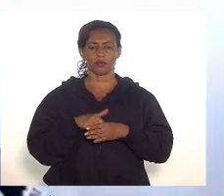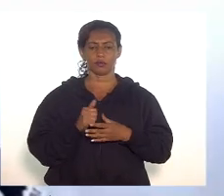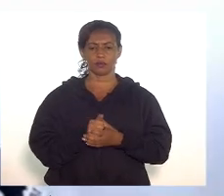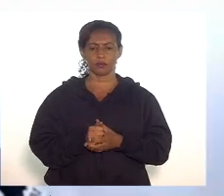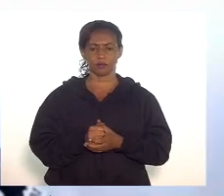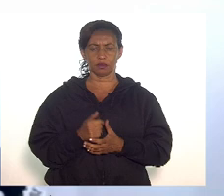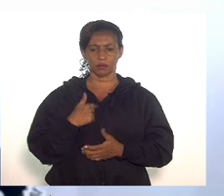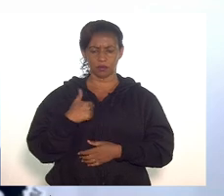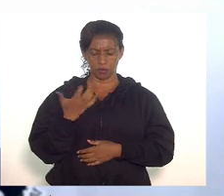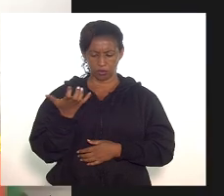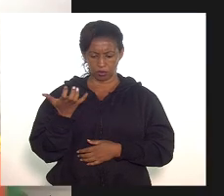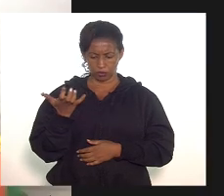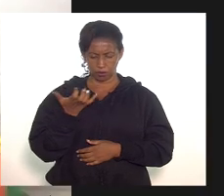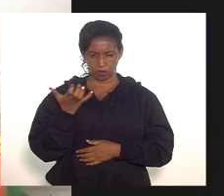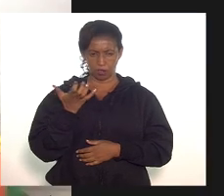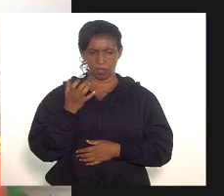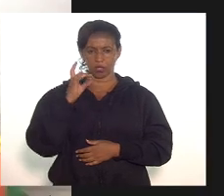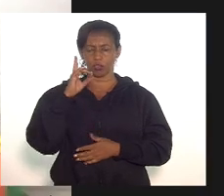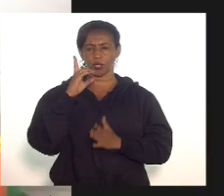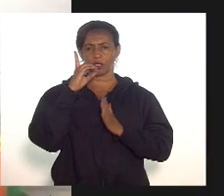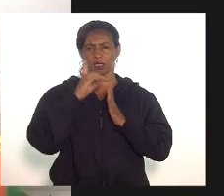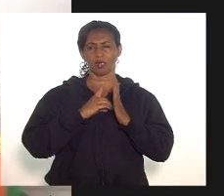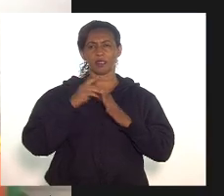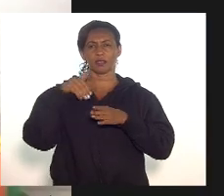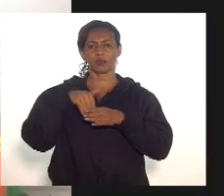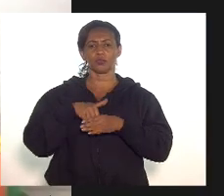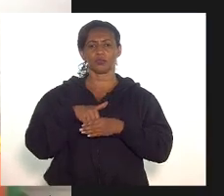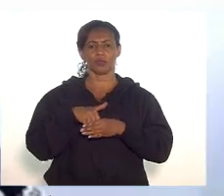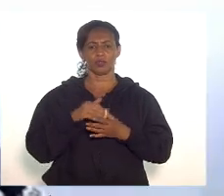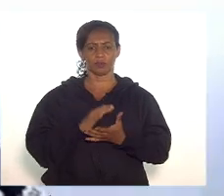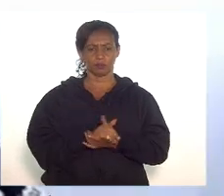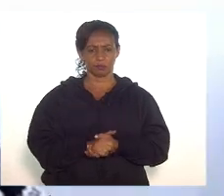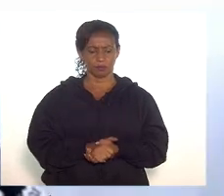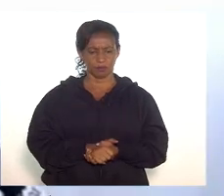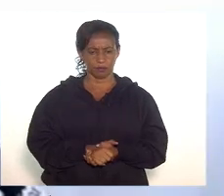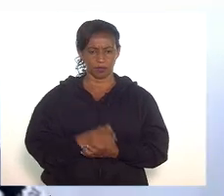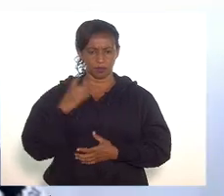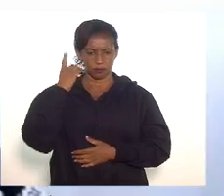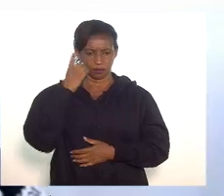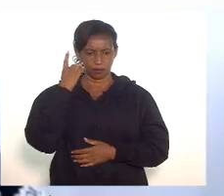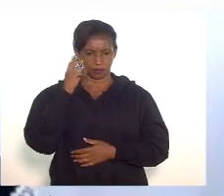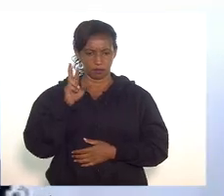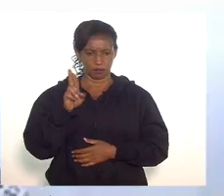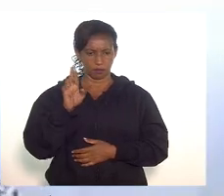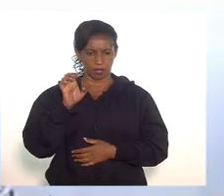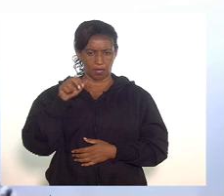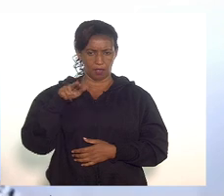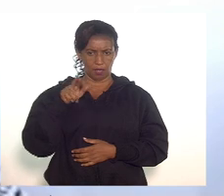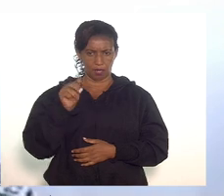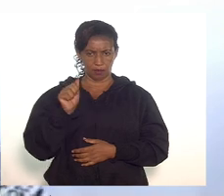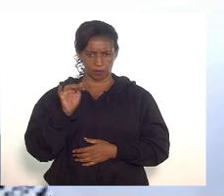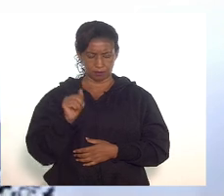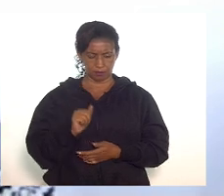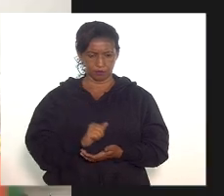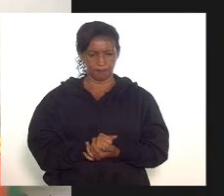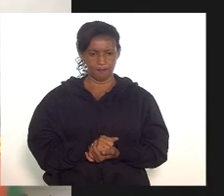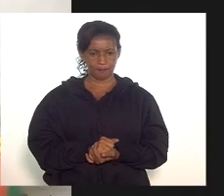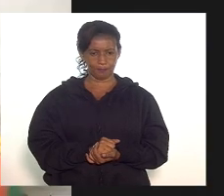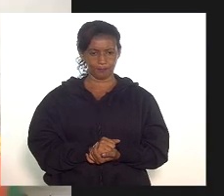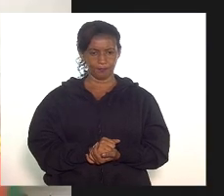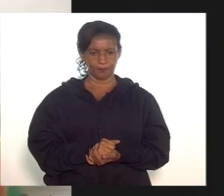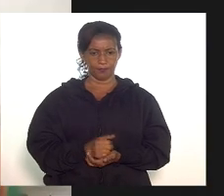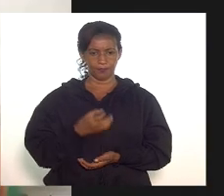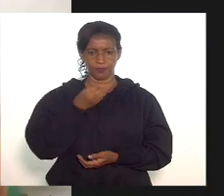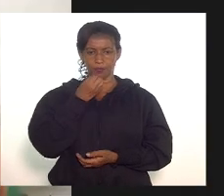Gostaria só de fazer a declaração de voto com relação... Declaração de voto da deputada Renata. Boa tarde,